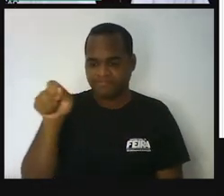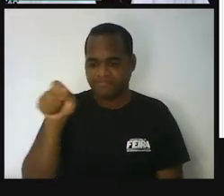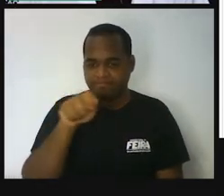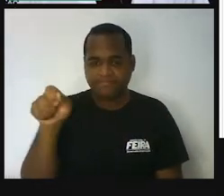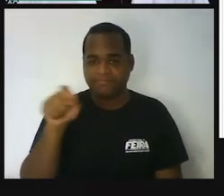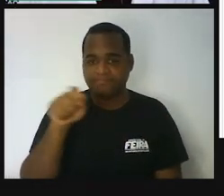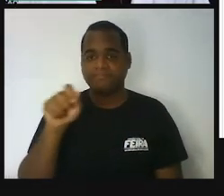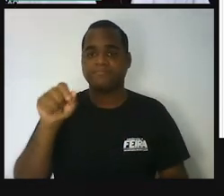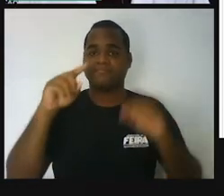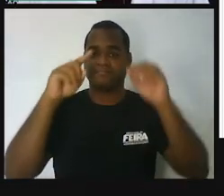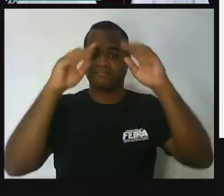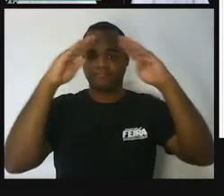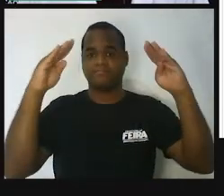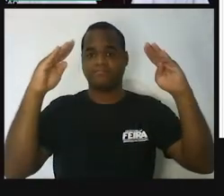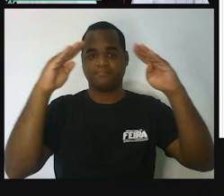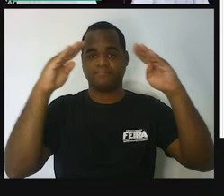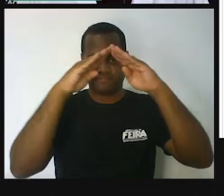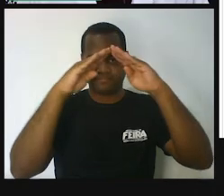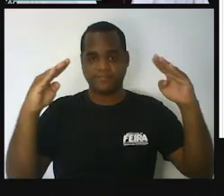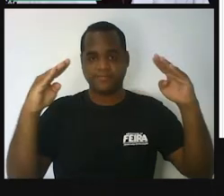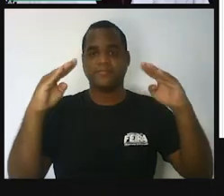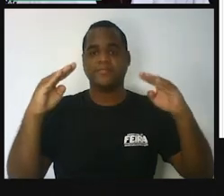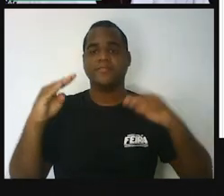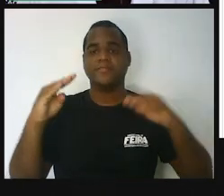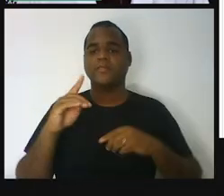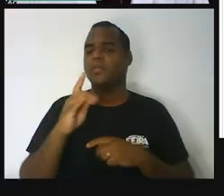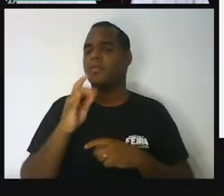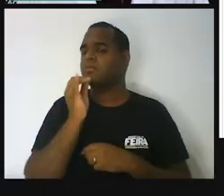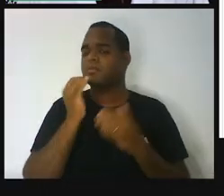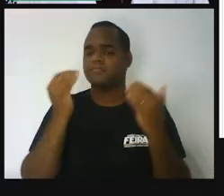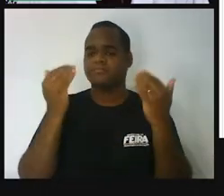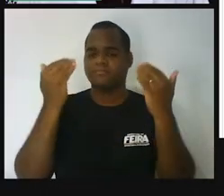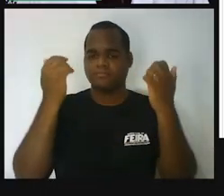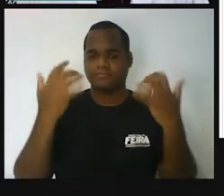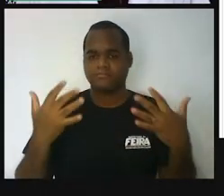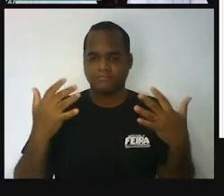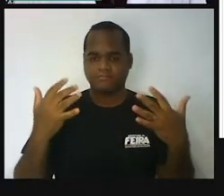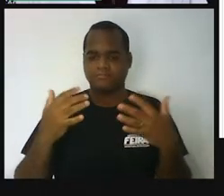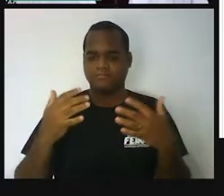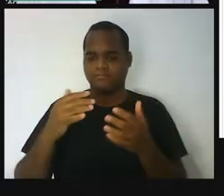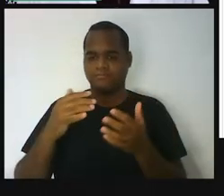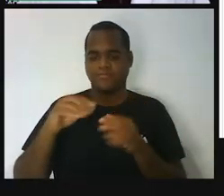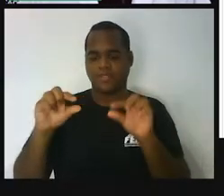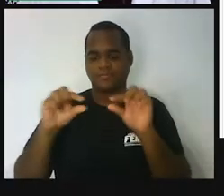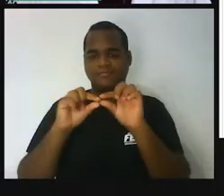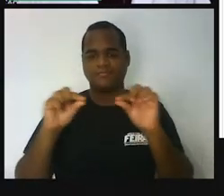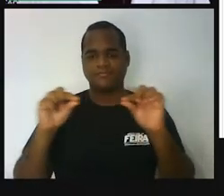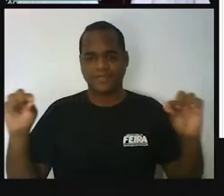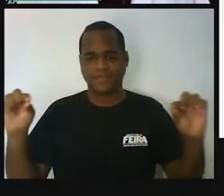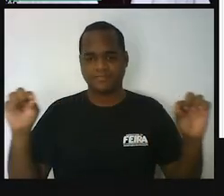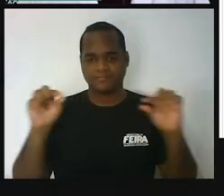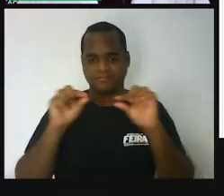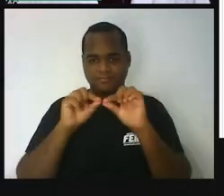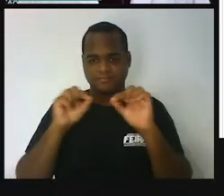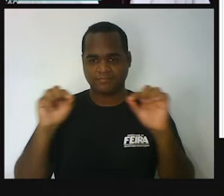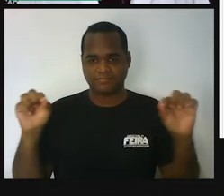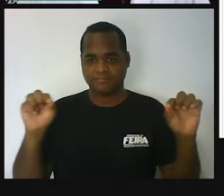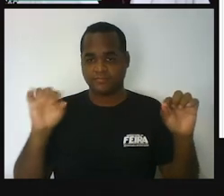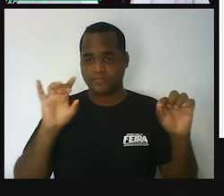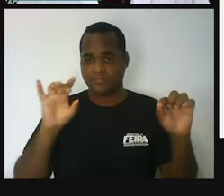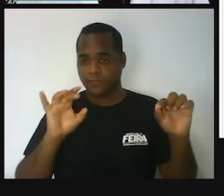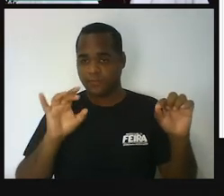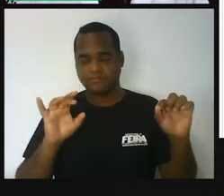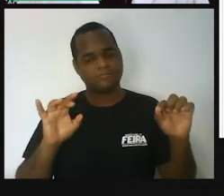madeira do teto, eu estou representando com esse segmento de reta. Mas só tem ele?